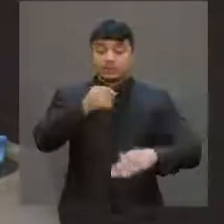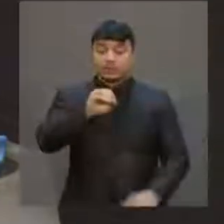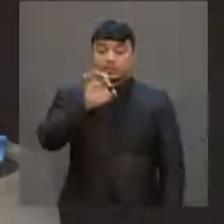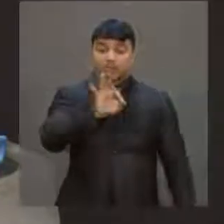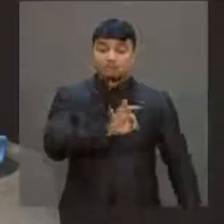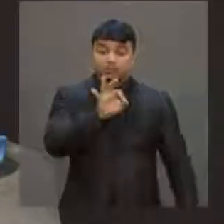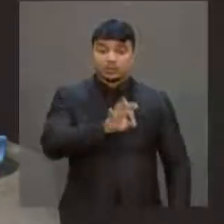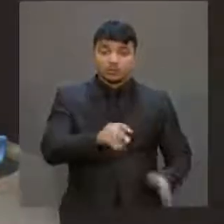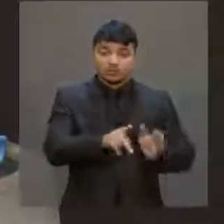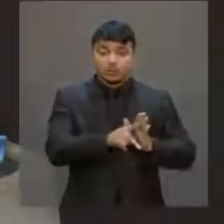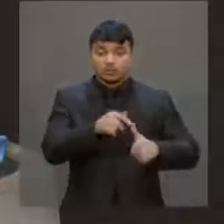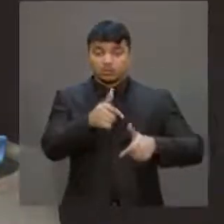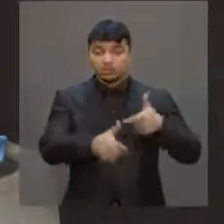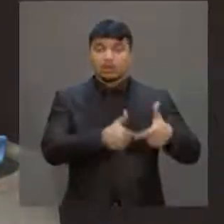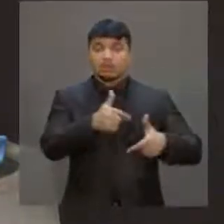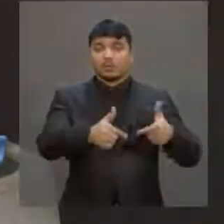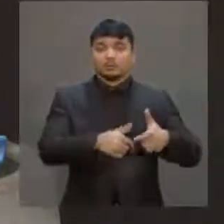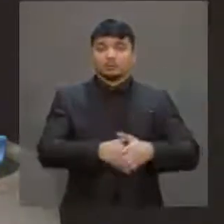no setor de serviços.